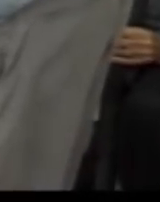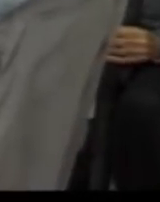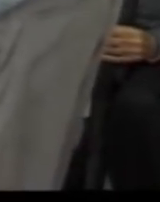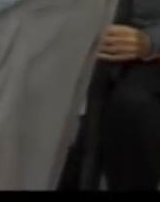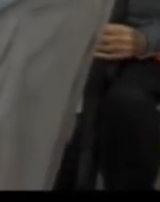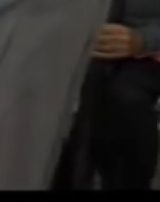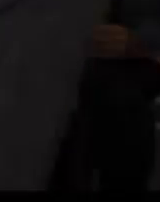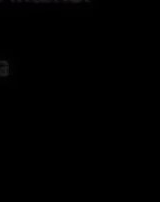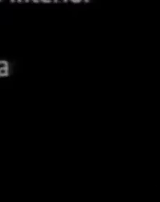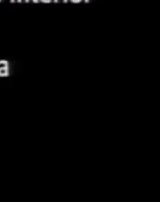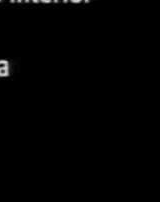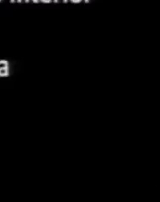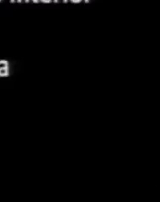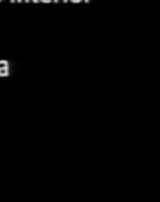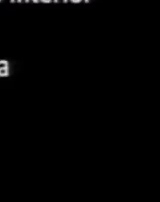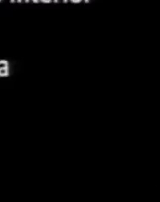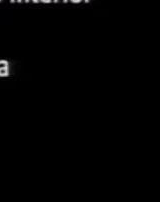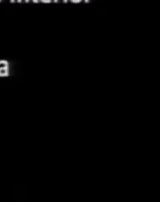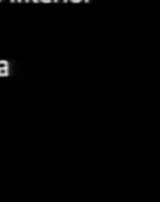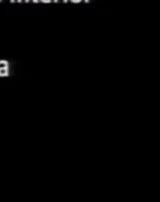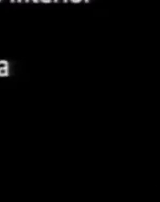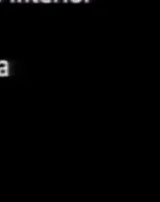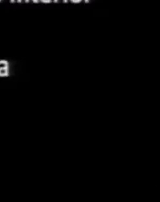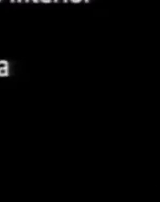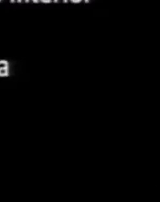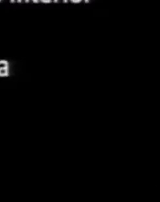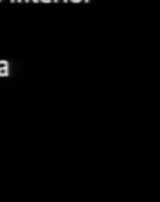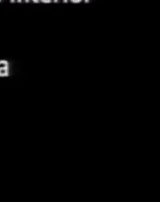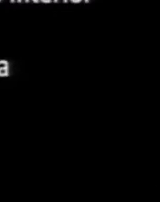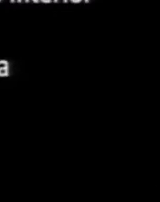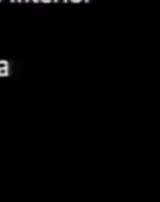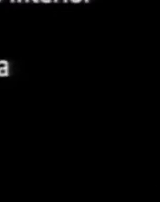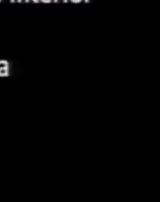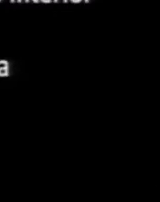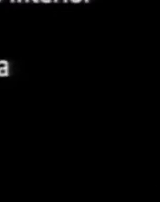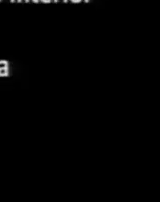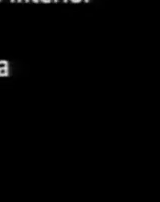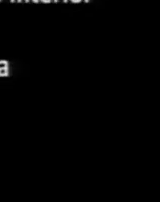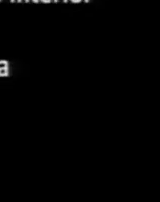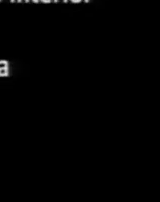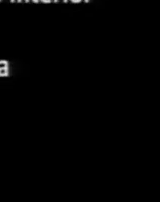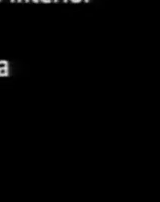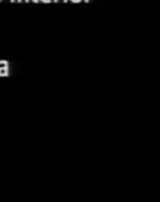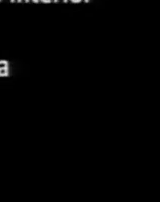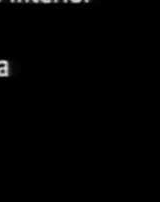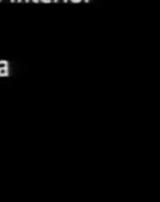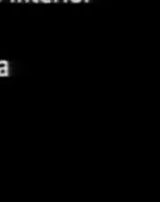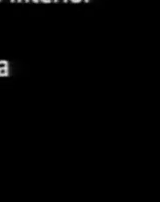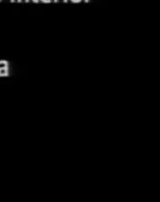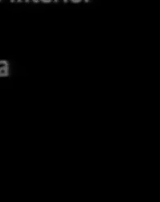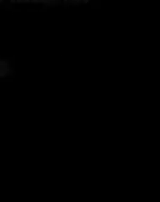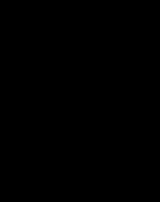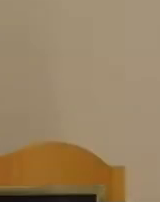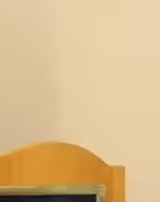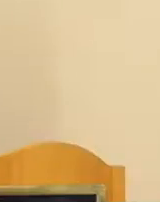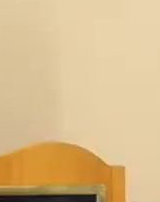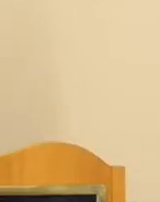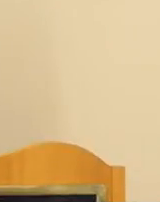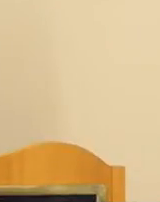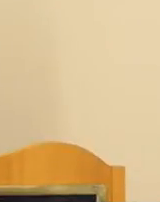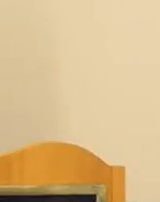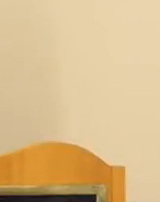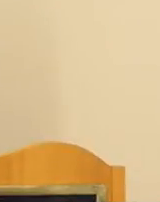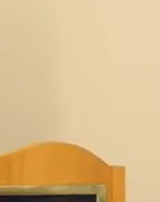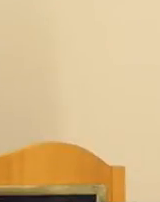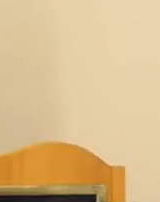Bom, é isso aí, só finalizando, agradecendo a Deus, gente, pela oportunidade de poder,